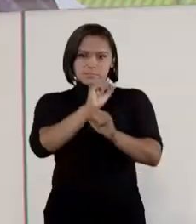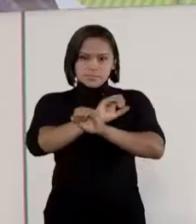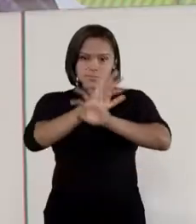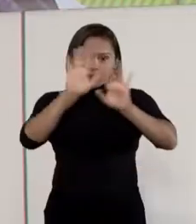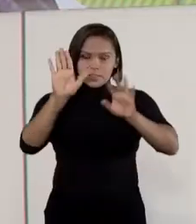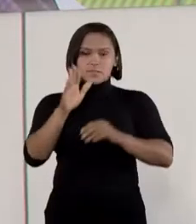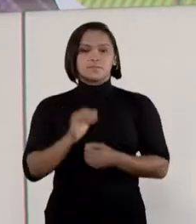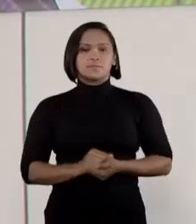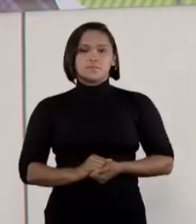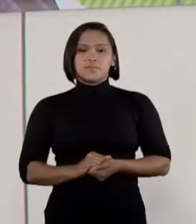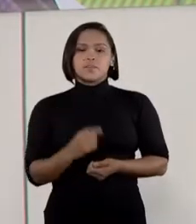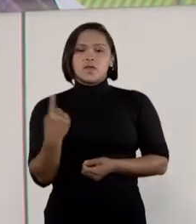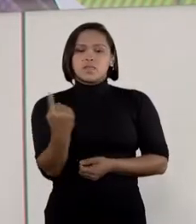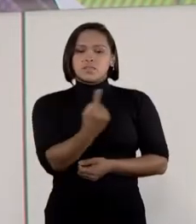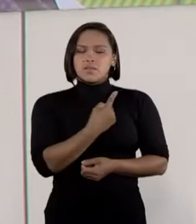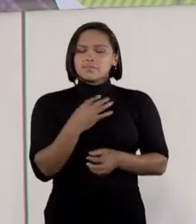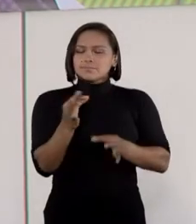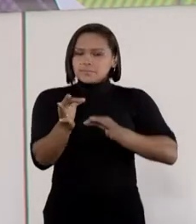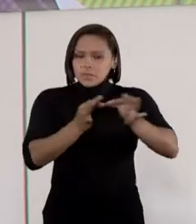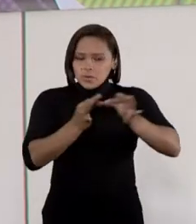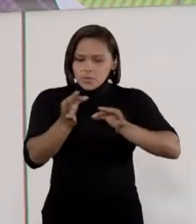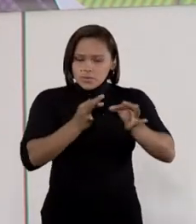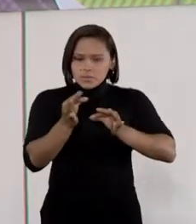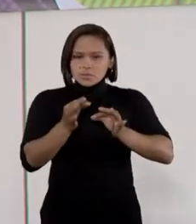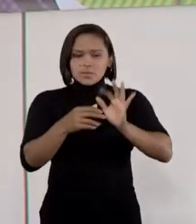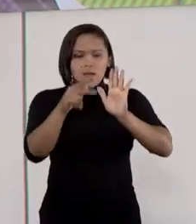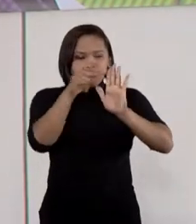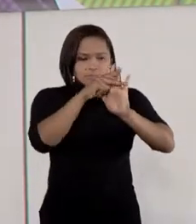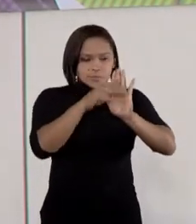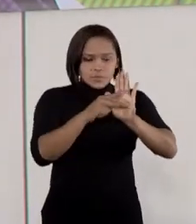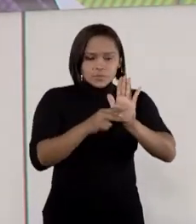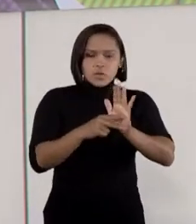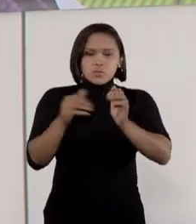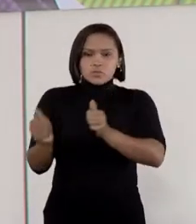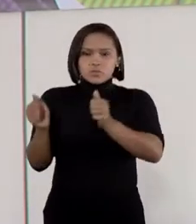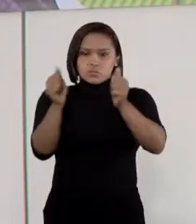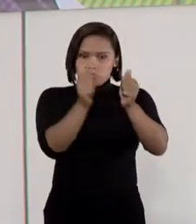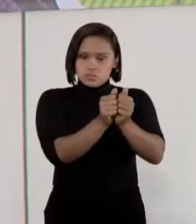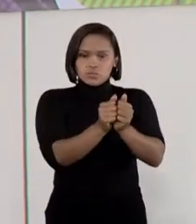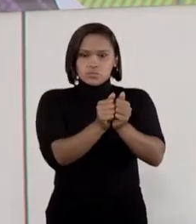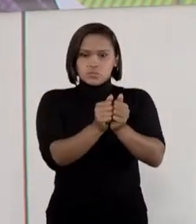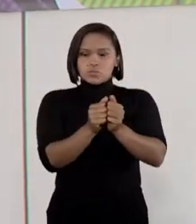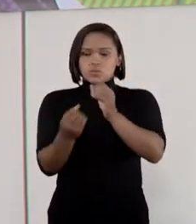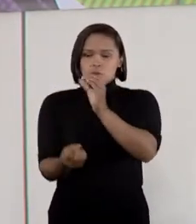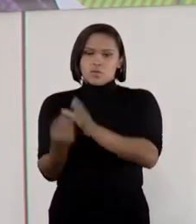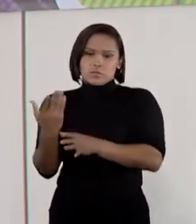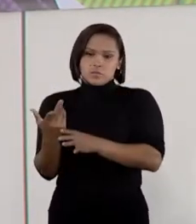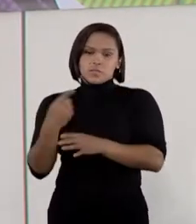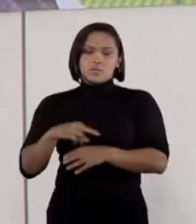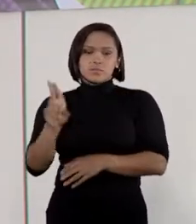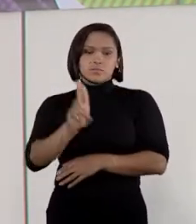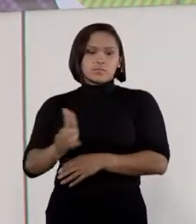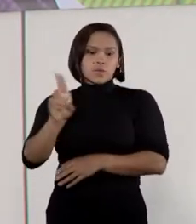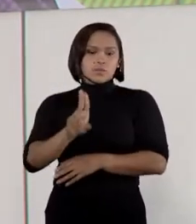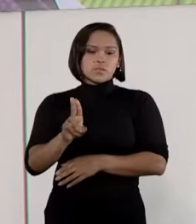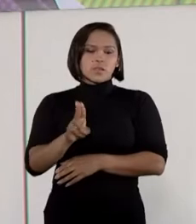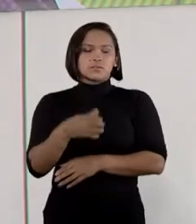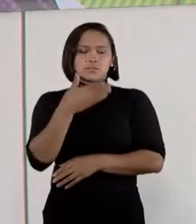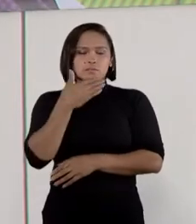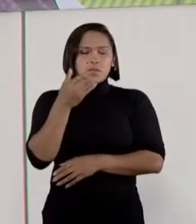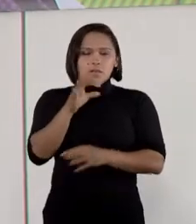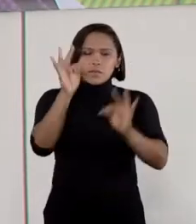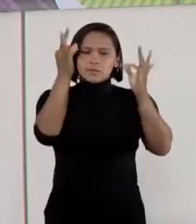Nós elaboramos este plano em conjunto com a Fundação Getúlio Vargas, utilizando os nossos melhores